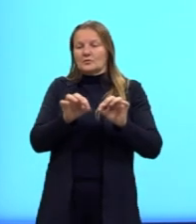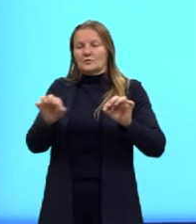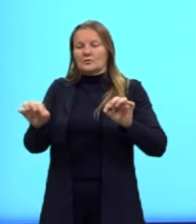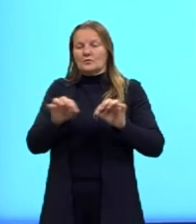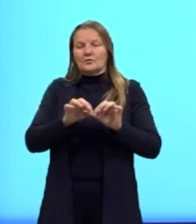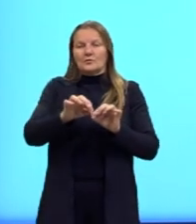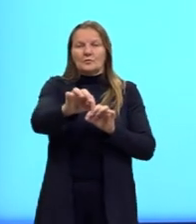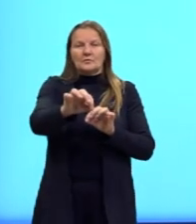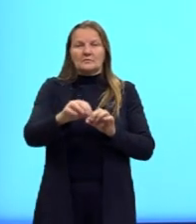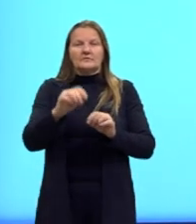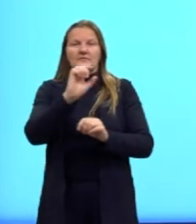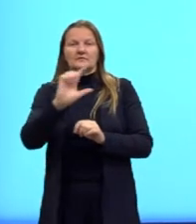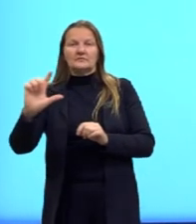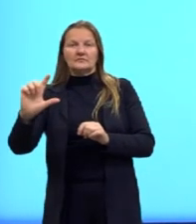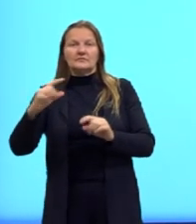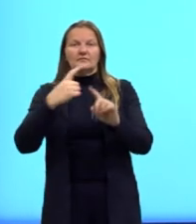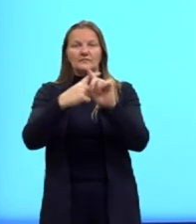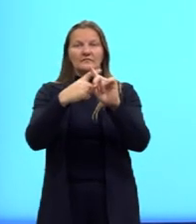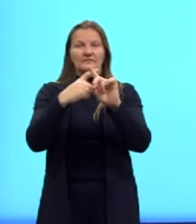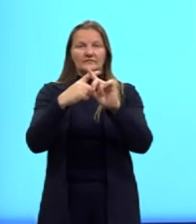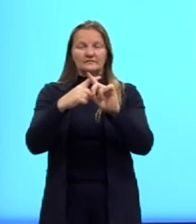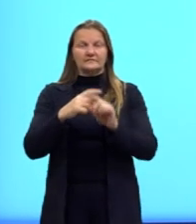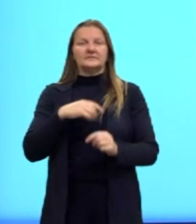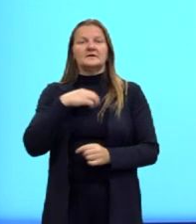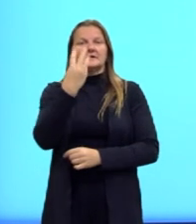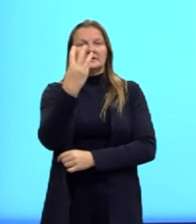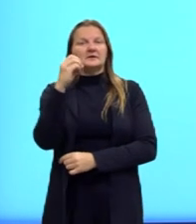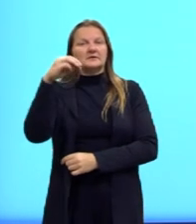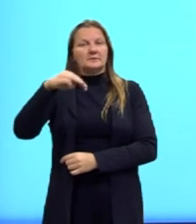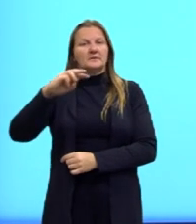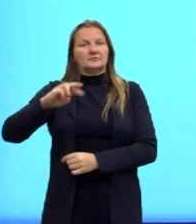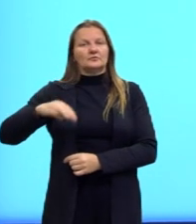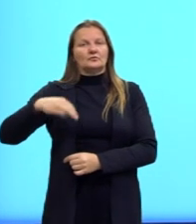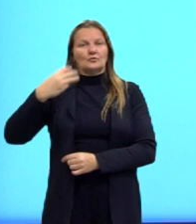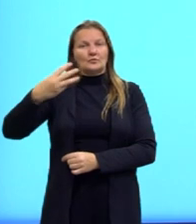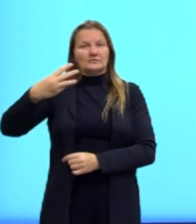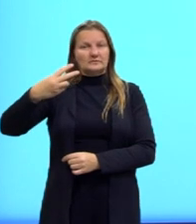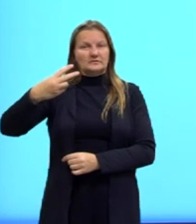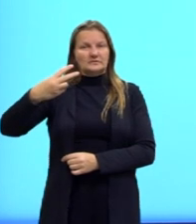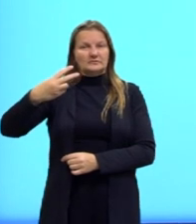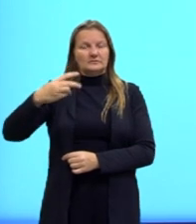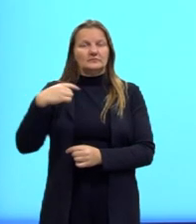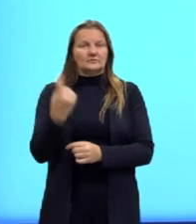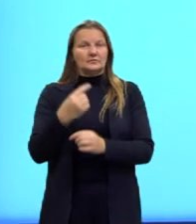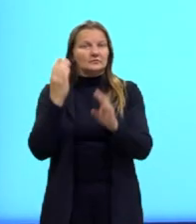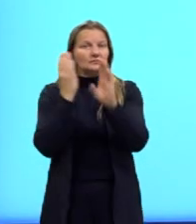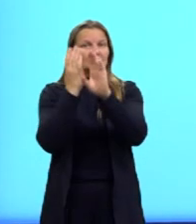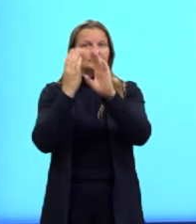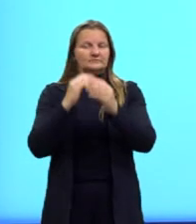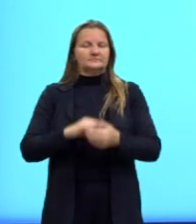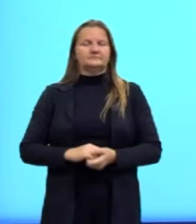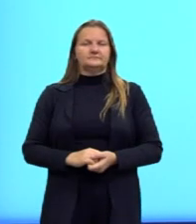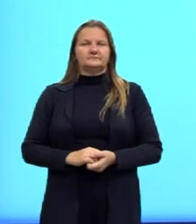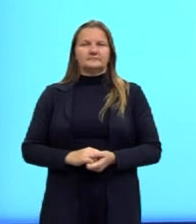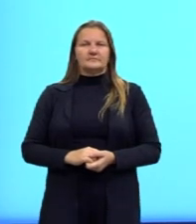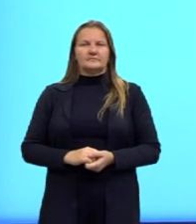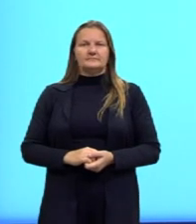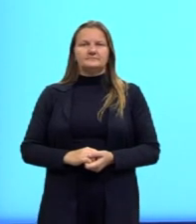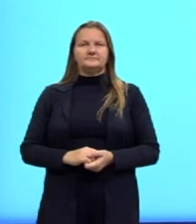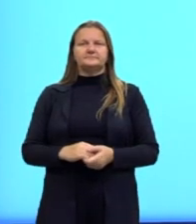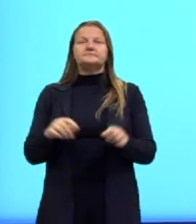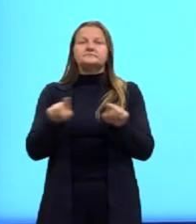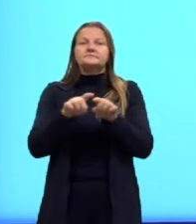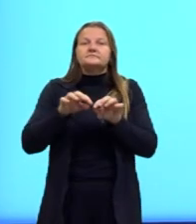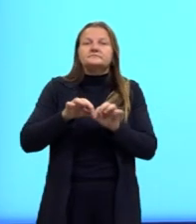pela largura, nós vamos chegar nos 30 metros quadrados, que é o que nós buscamos, tá? Aqui, o